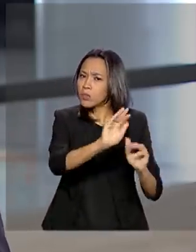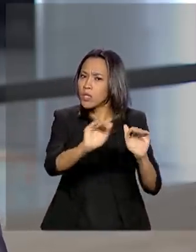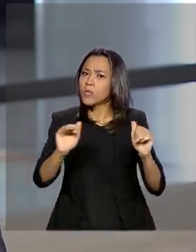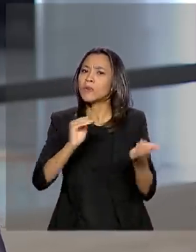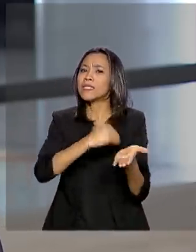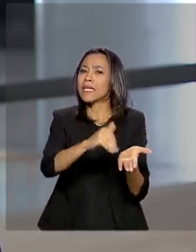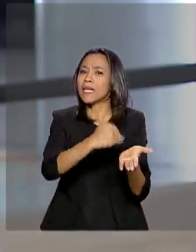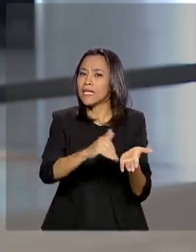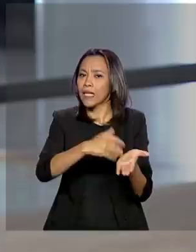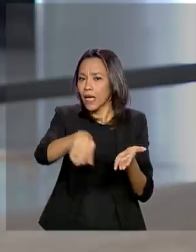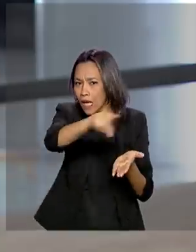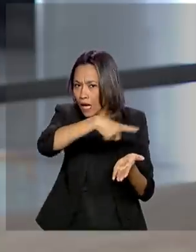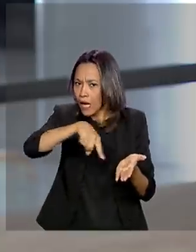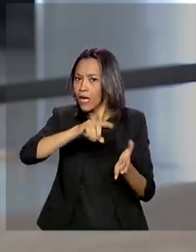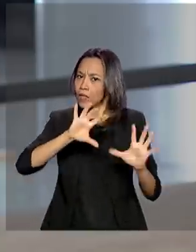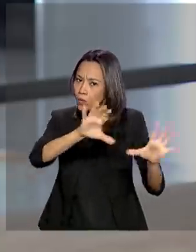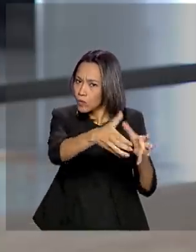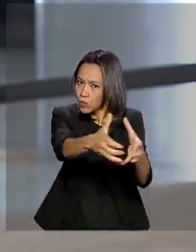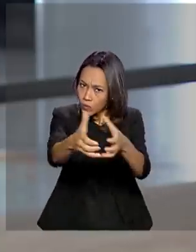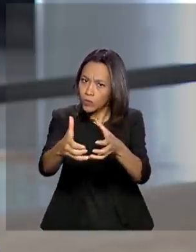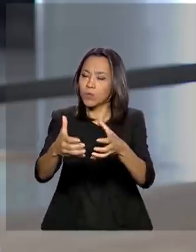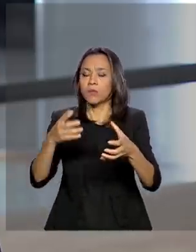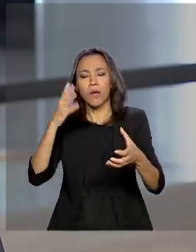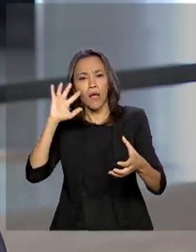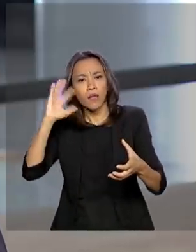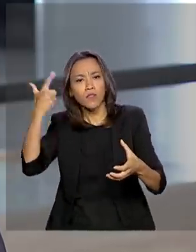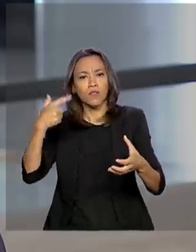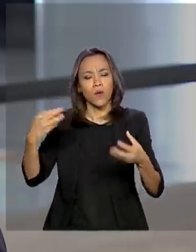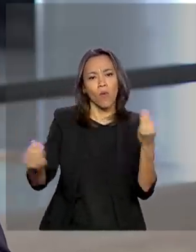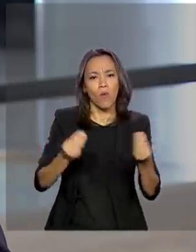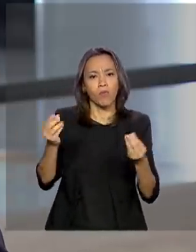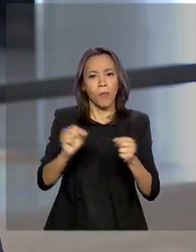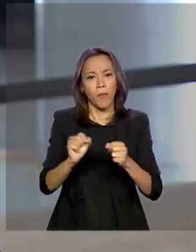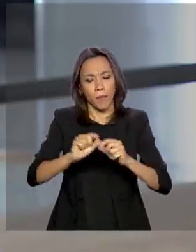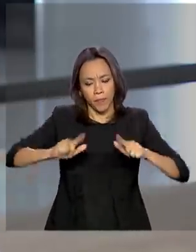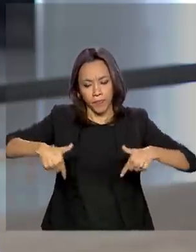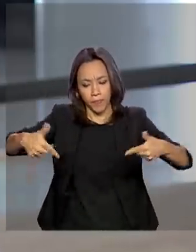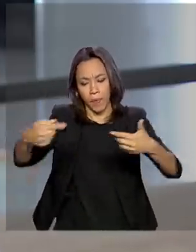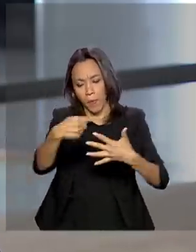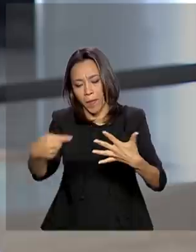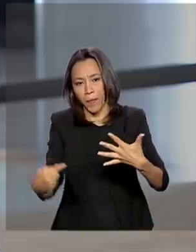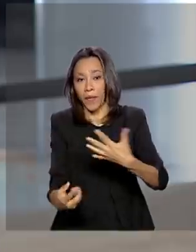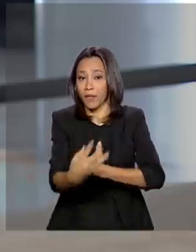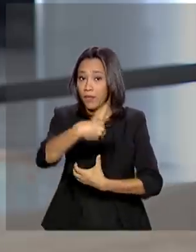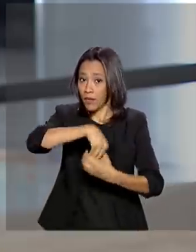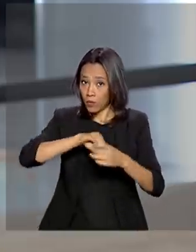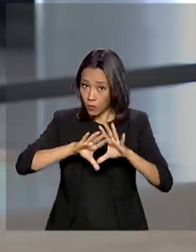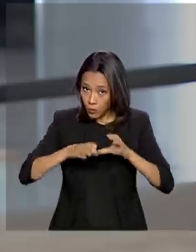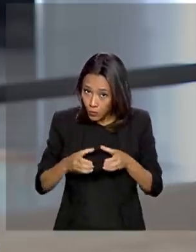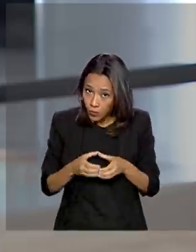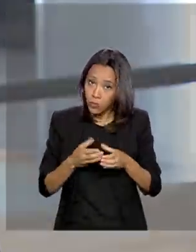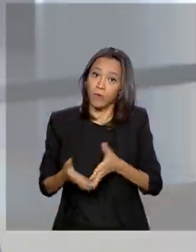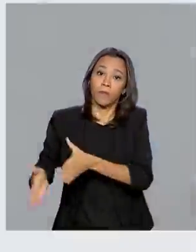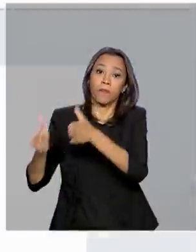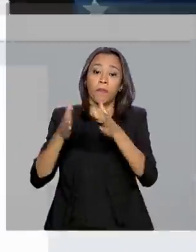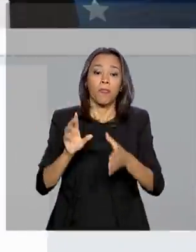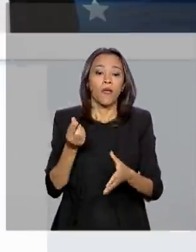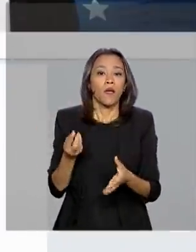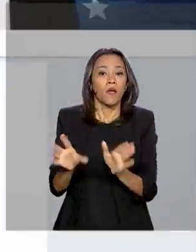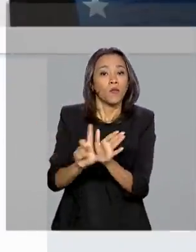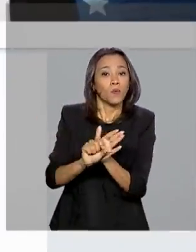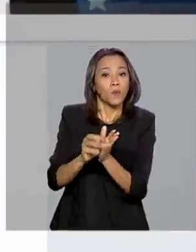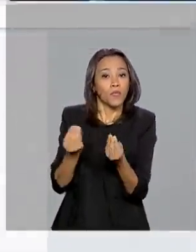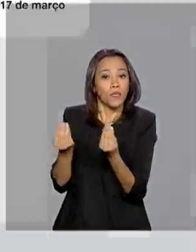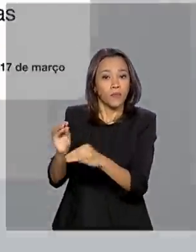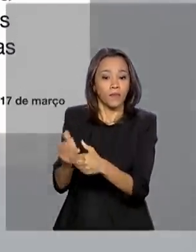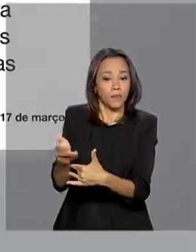e órgãos para ir definir as rotinas e também os processos dentro do comitê. Pelo Twitter, o presidente Jair Bolsonaro informou